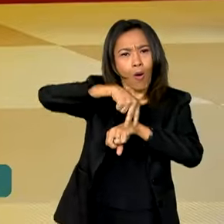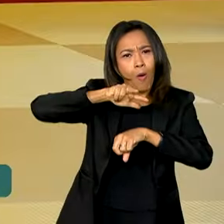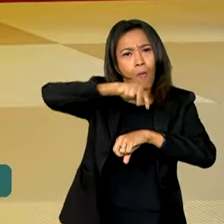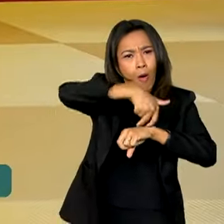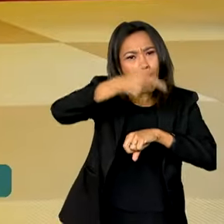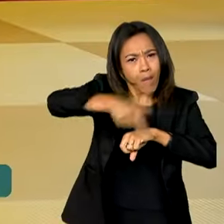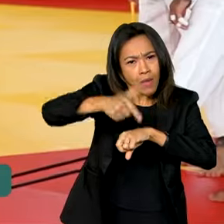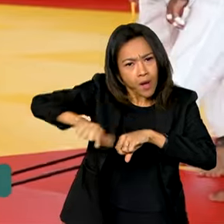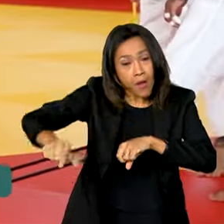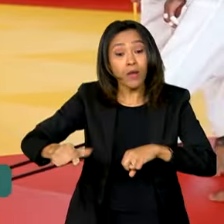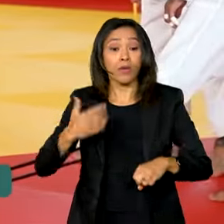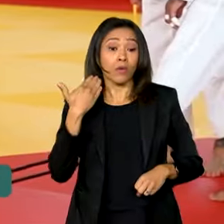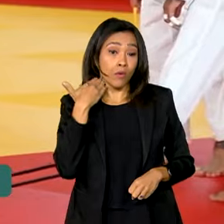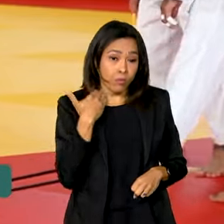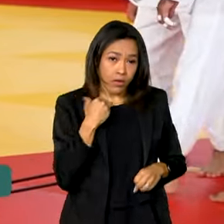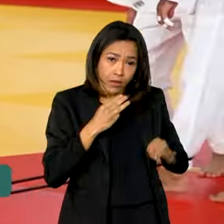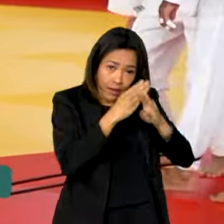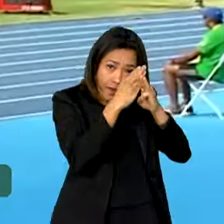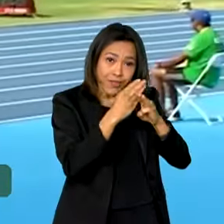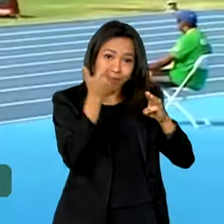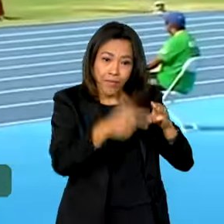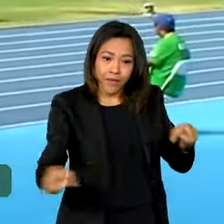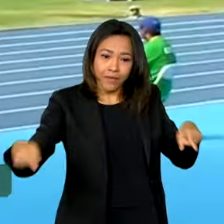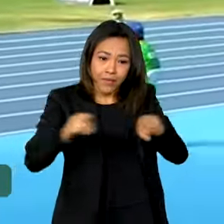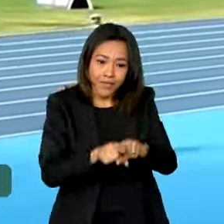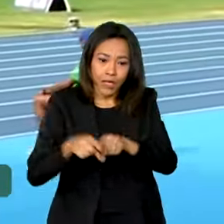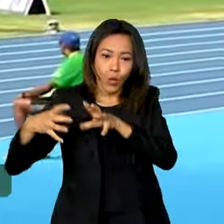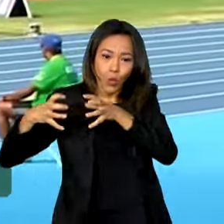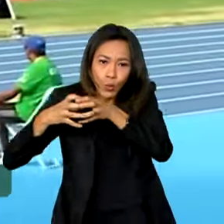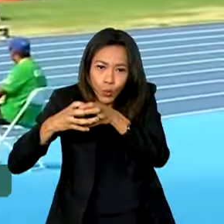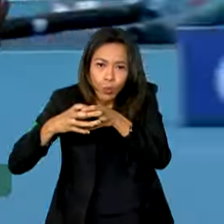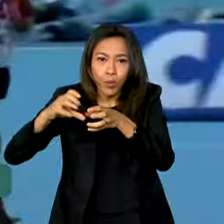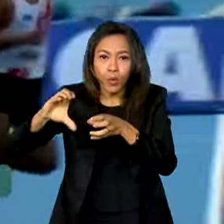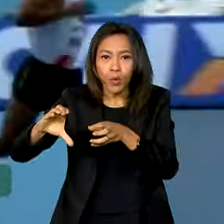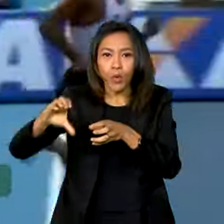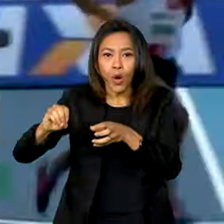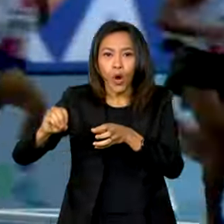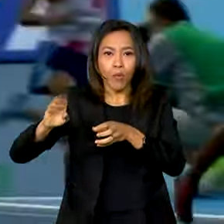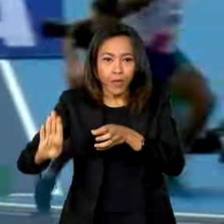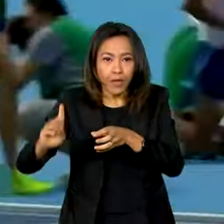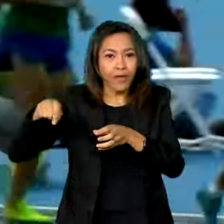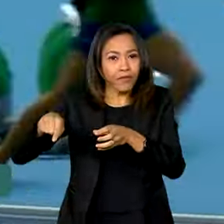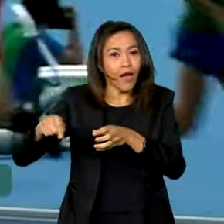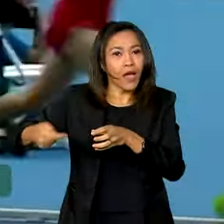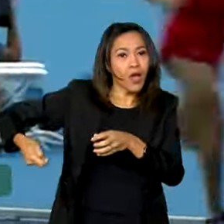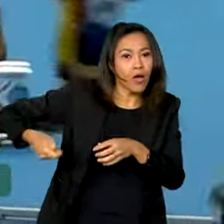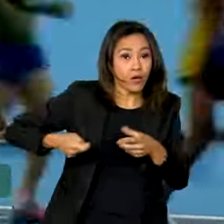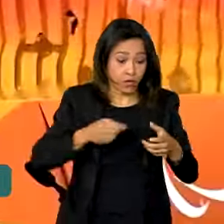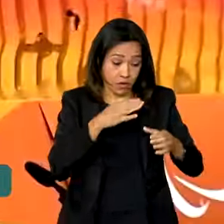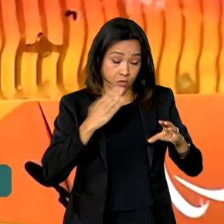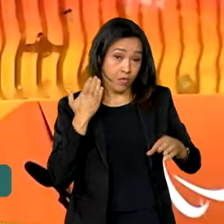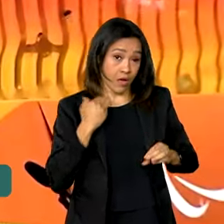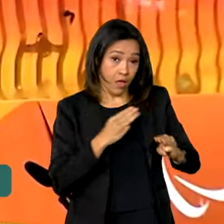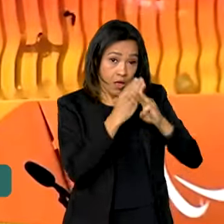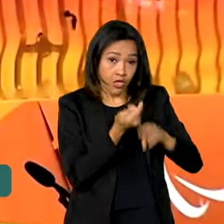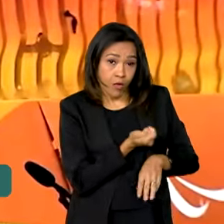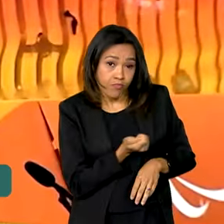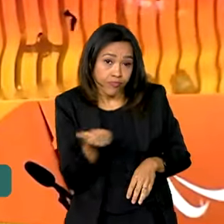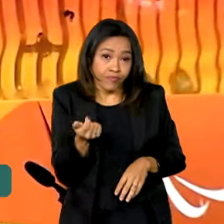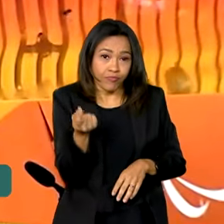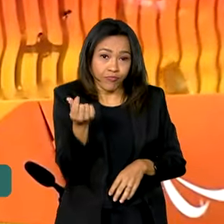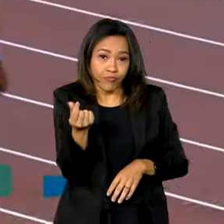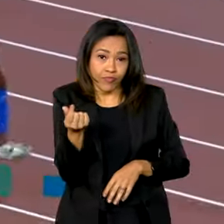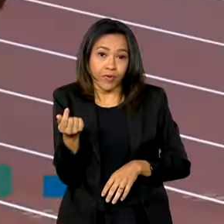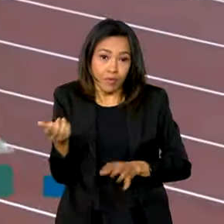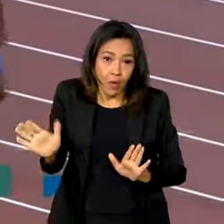a Caixa decidiu ampliar a parceria com o COBE e vai se tornar a principal patrocinadora do esporte brasileiro. A